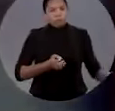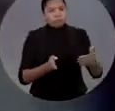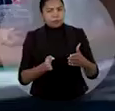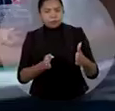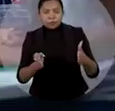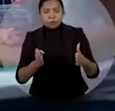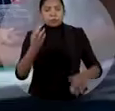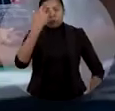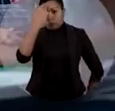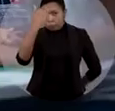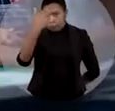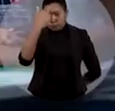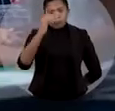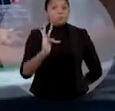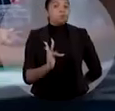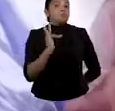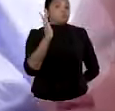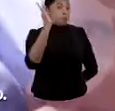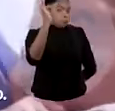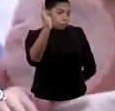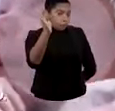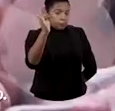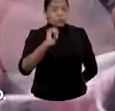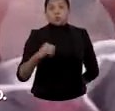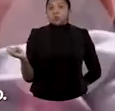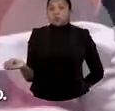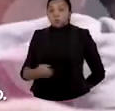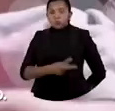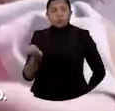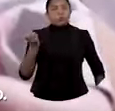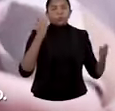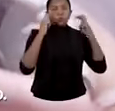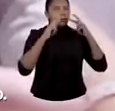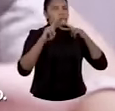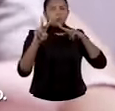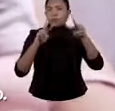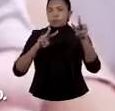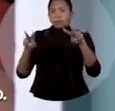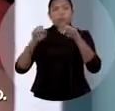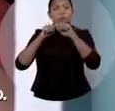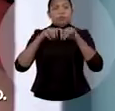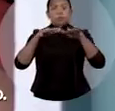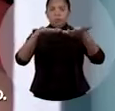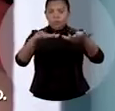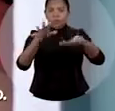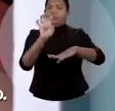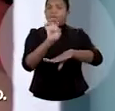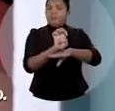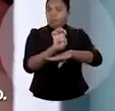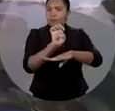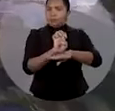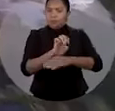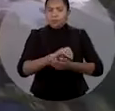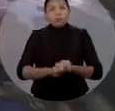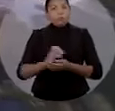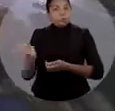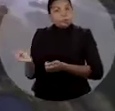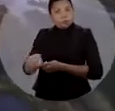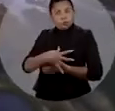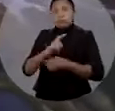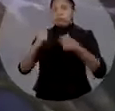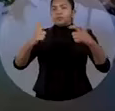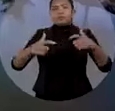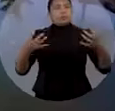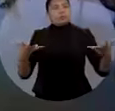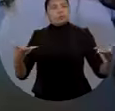história, mudar de futuro. Um novo olhar se espalhou por nosso estado, uma nova